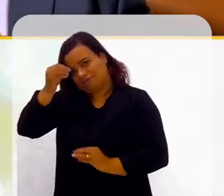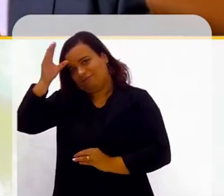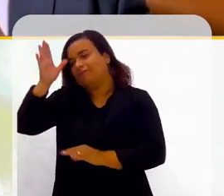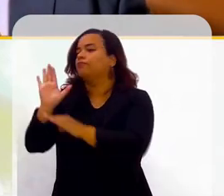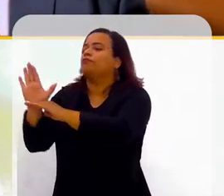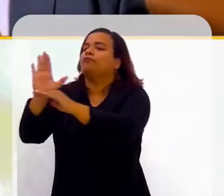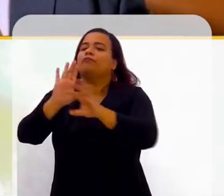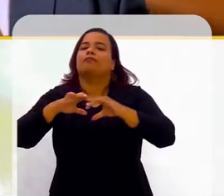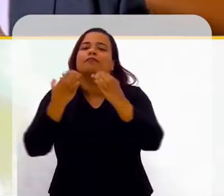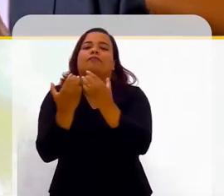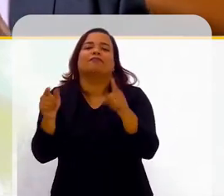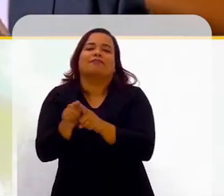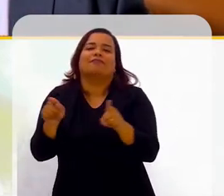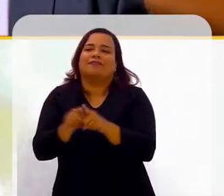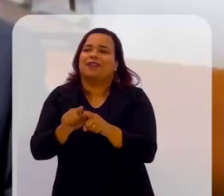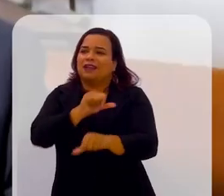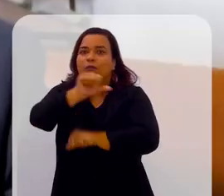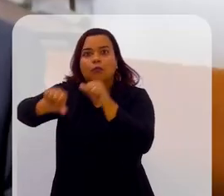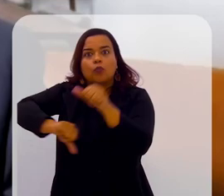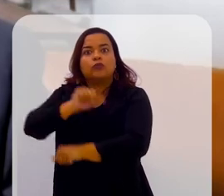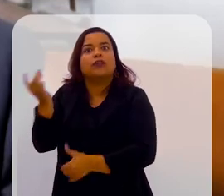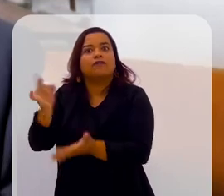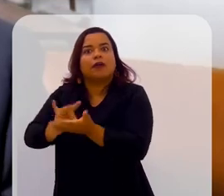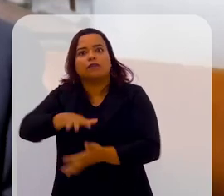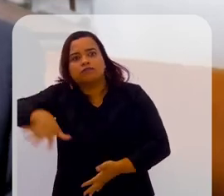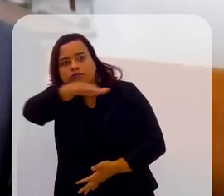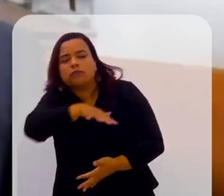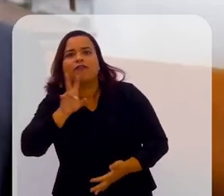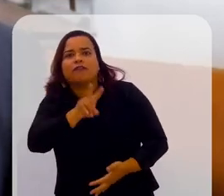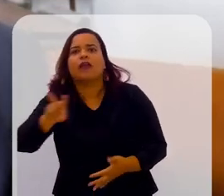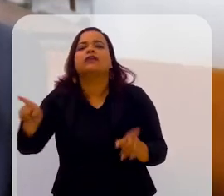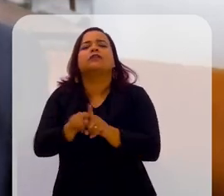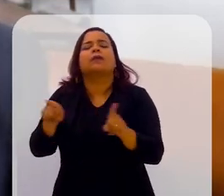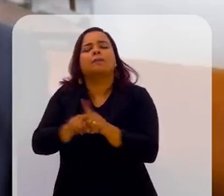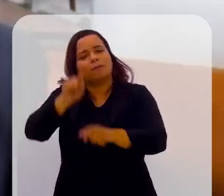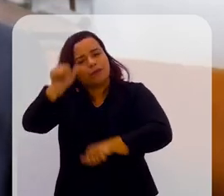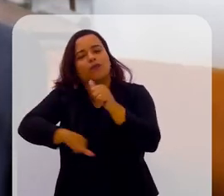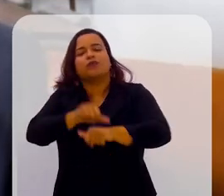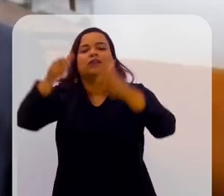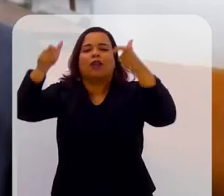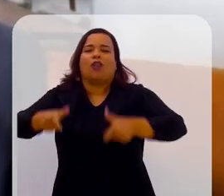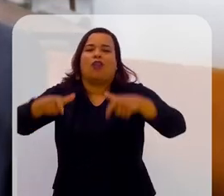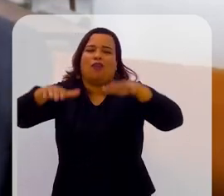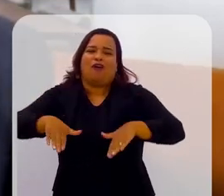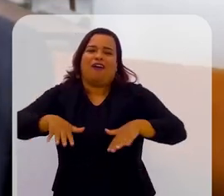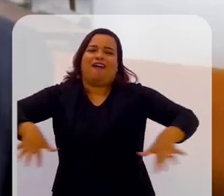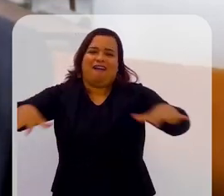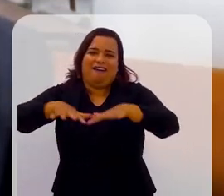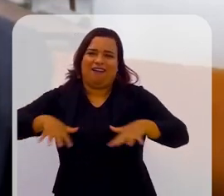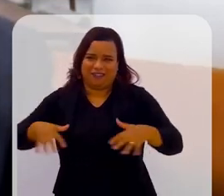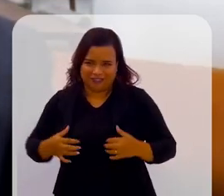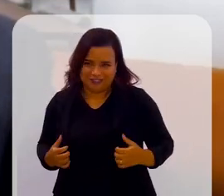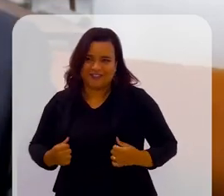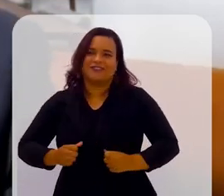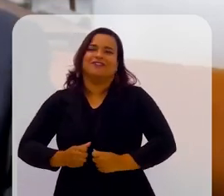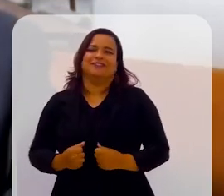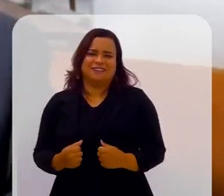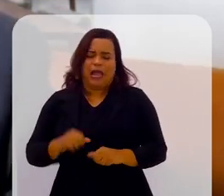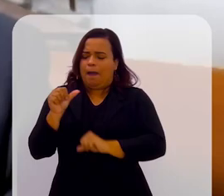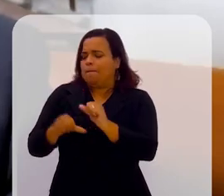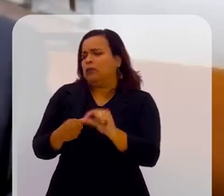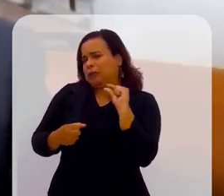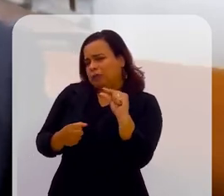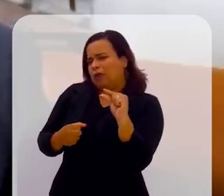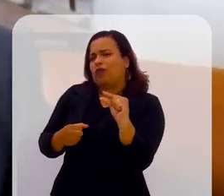naquela comunidade. E aquilo muda não só a realidade do Júlio, como toda a realidade local. Mudou um pouquinho só, Alfredo. É, mas